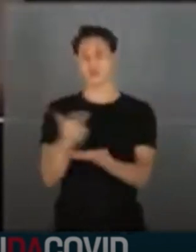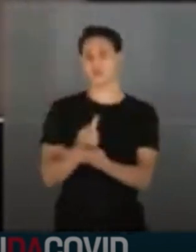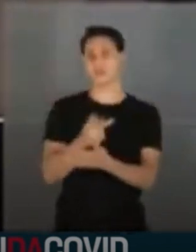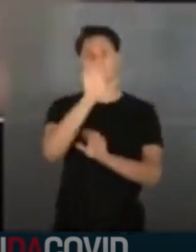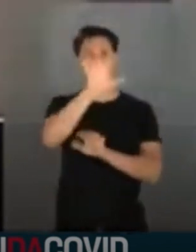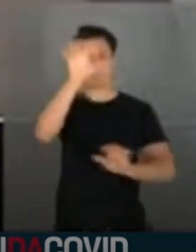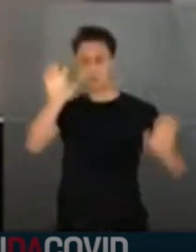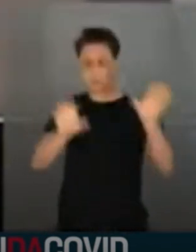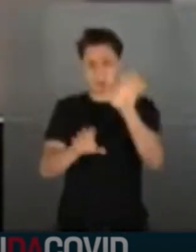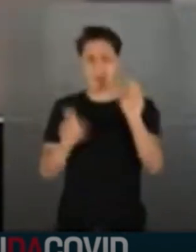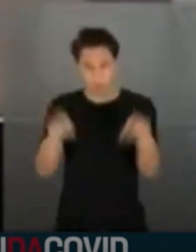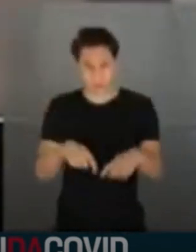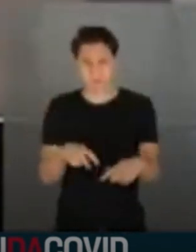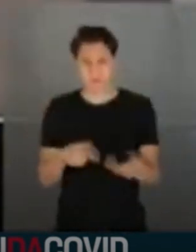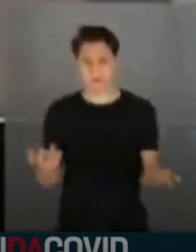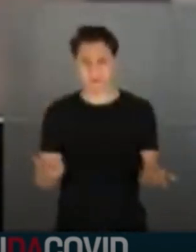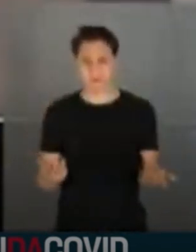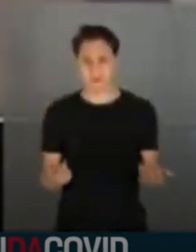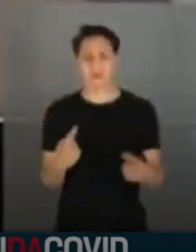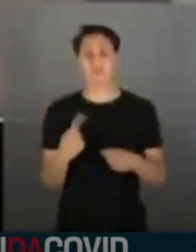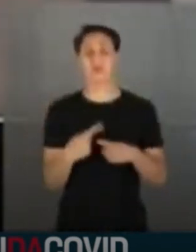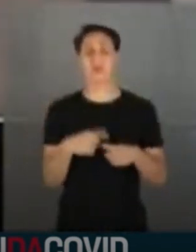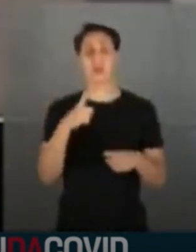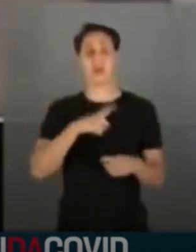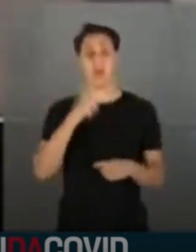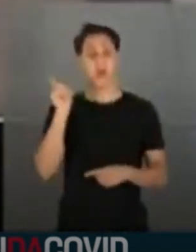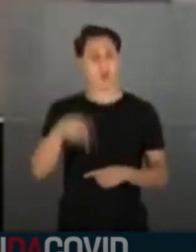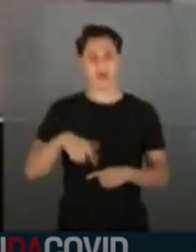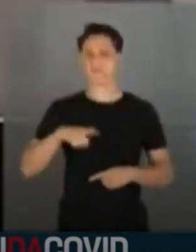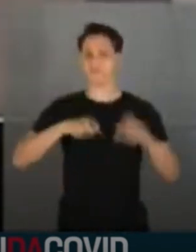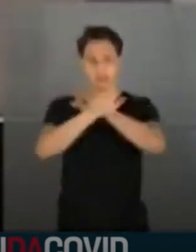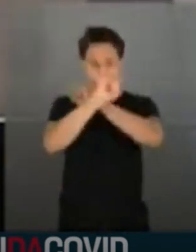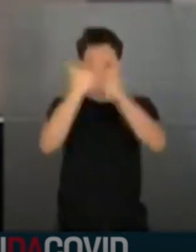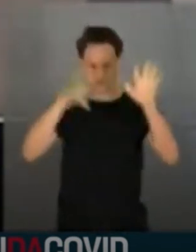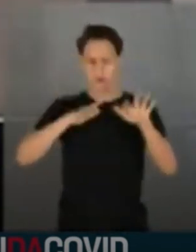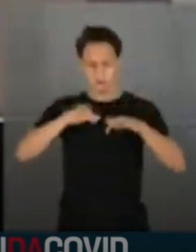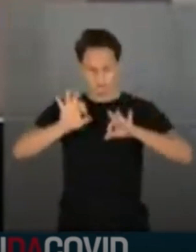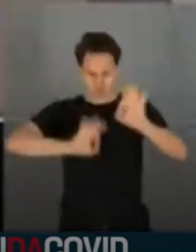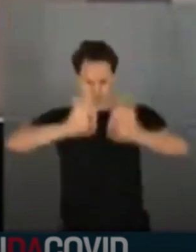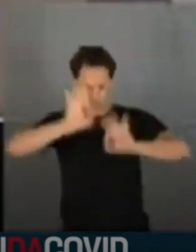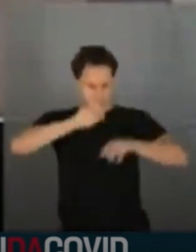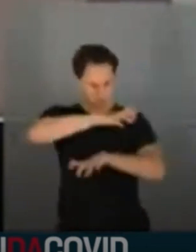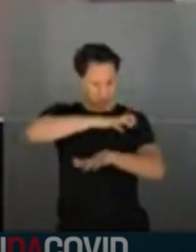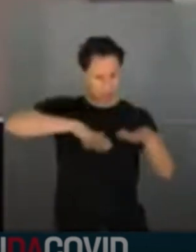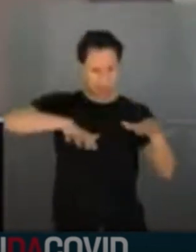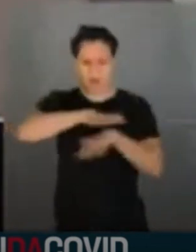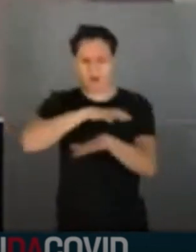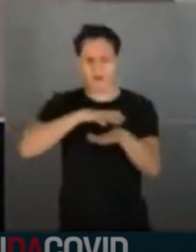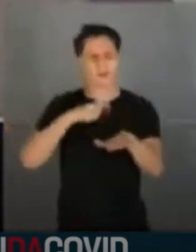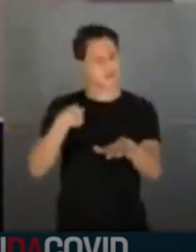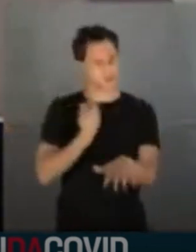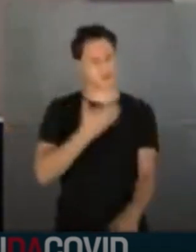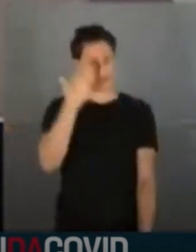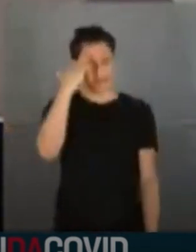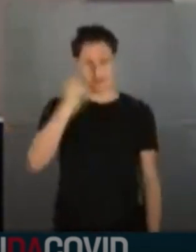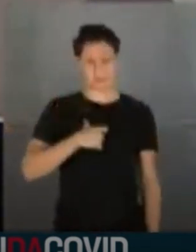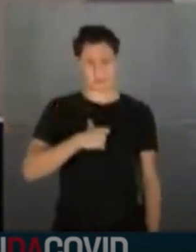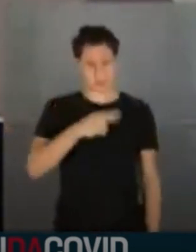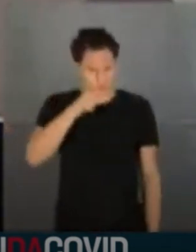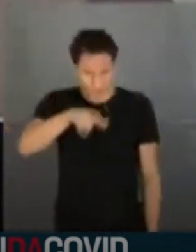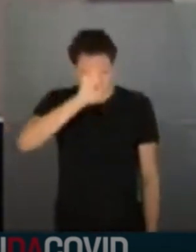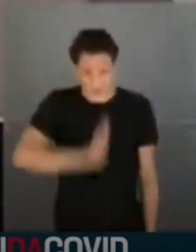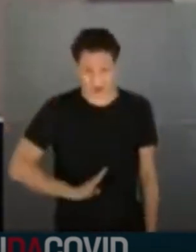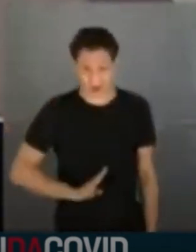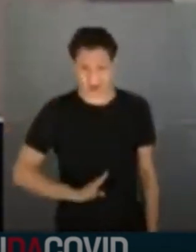porque a mobilização é cara, a gente sabe que isso não é de graça, ninguém mobiliza,